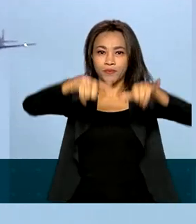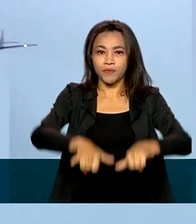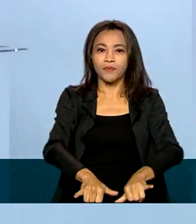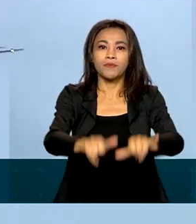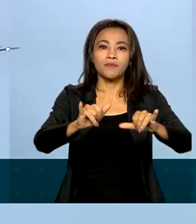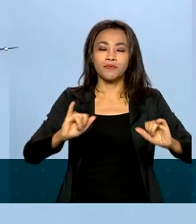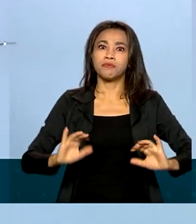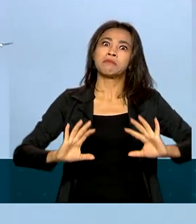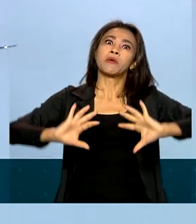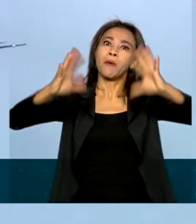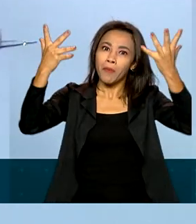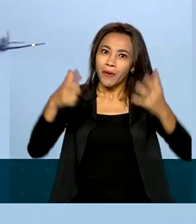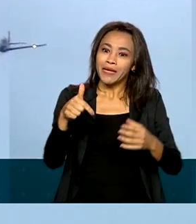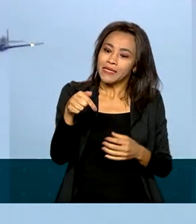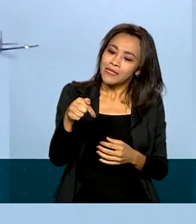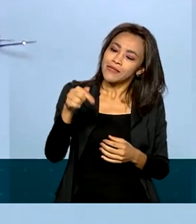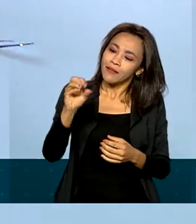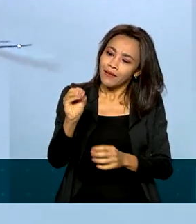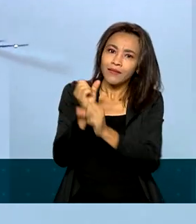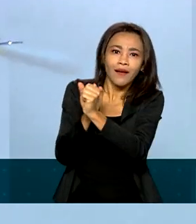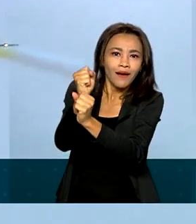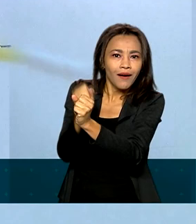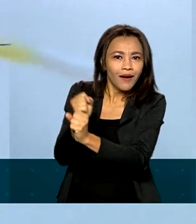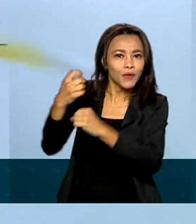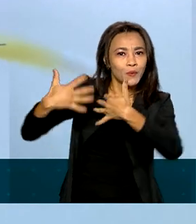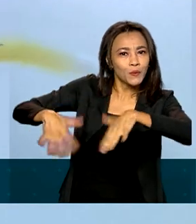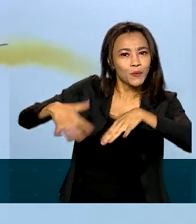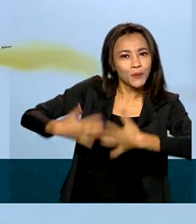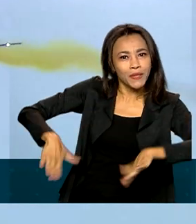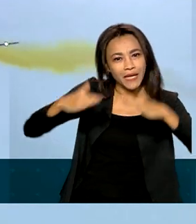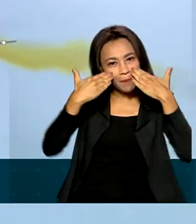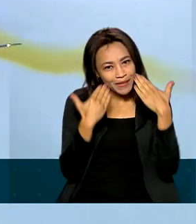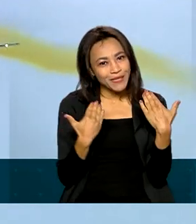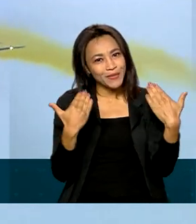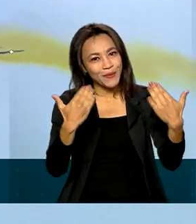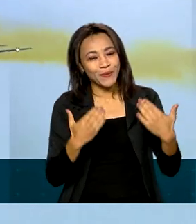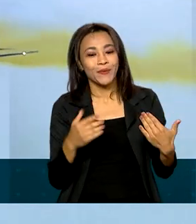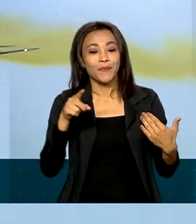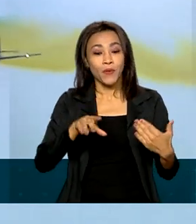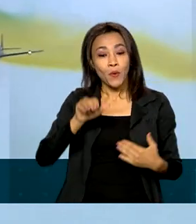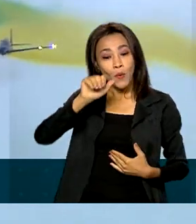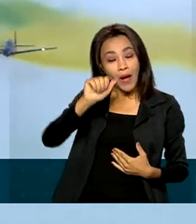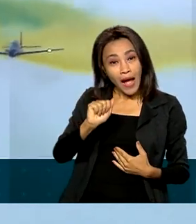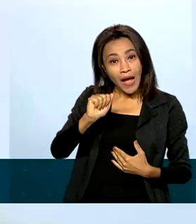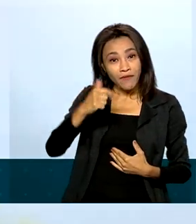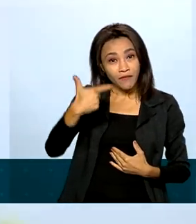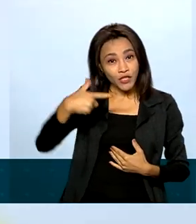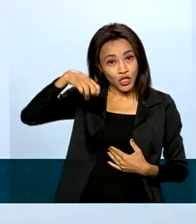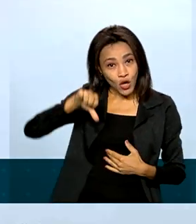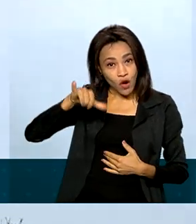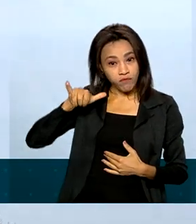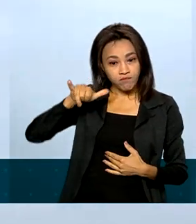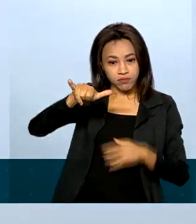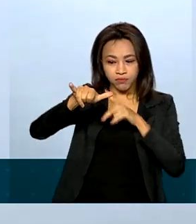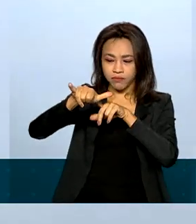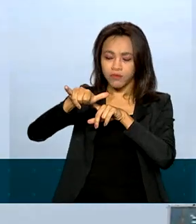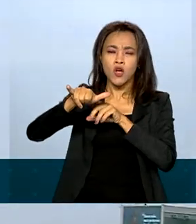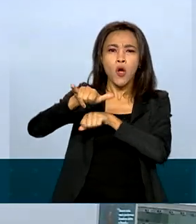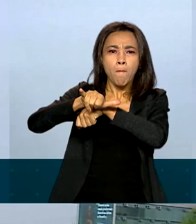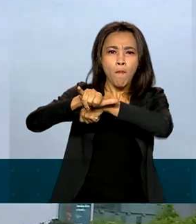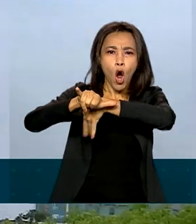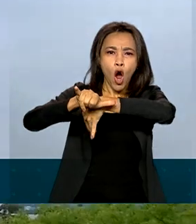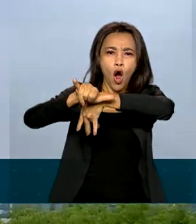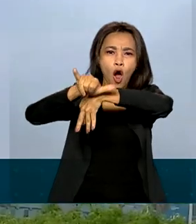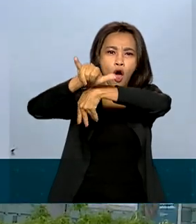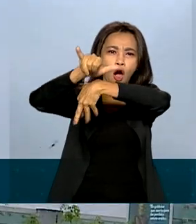anos de formação e trouxe uma apresentação diferente. Os aviões A-29 Super Tucano liberaram fumaça nas